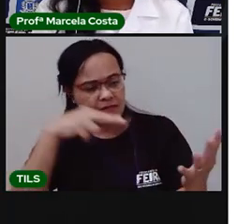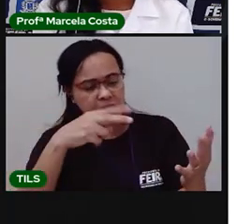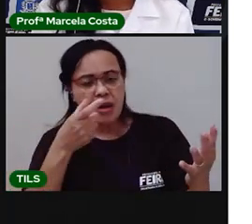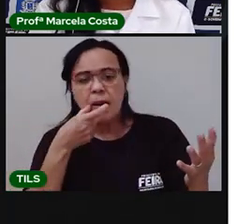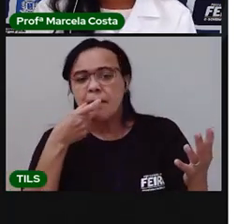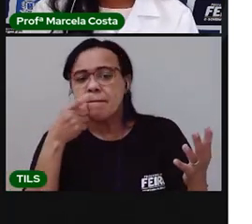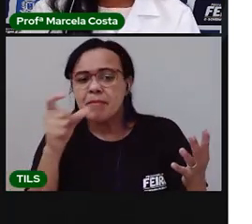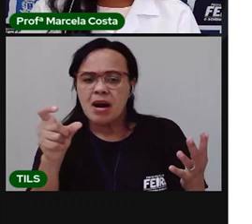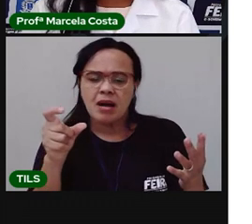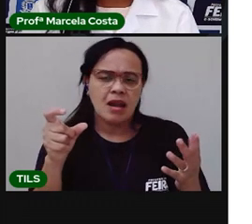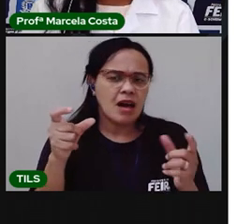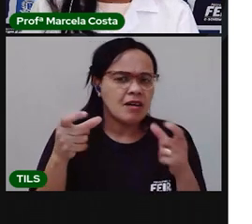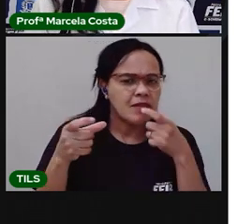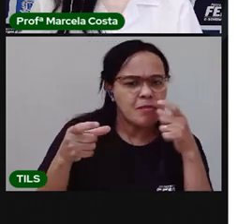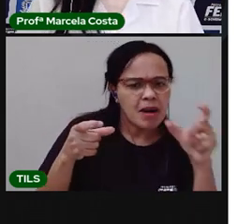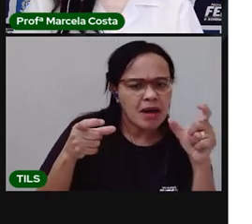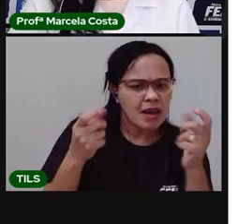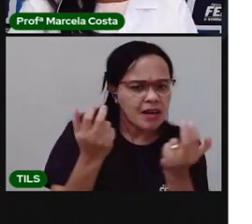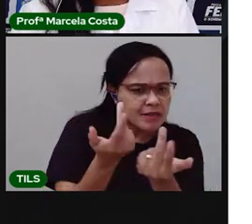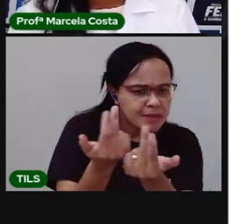um som parecido. Tá bom?